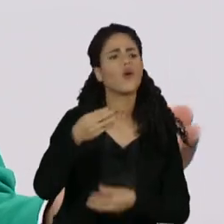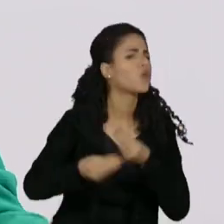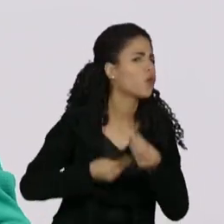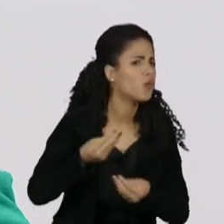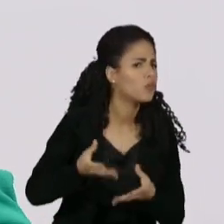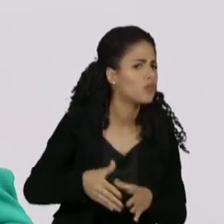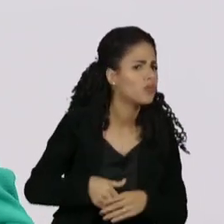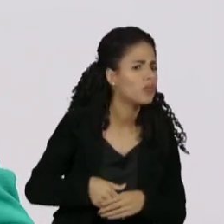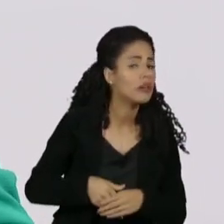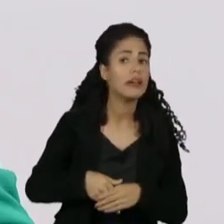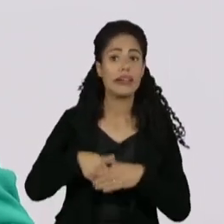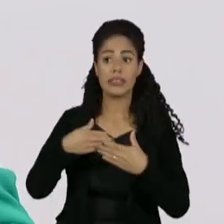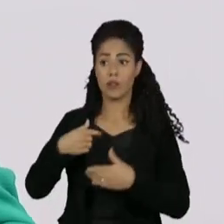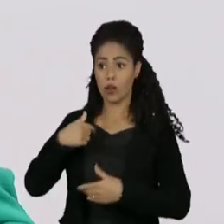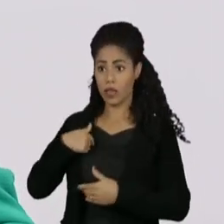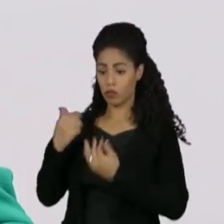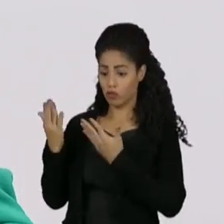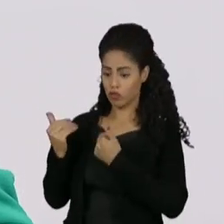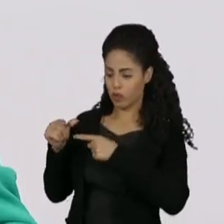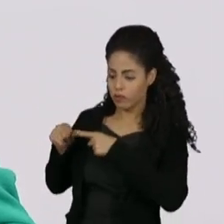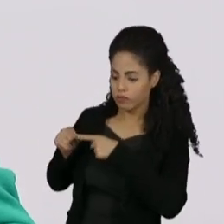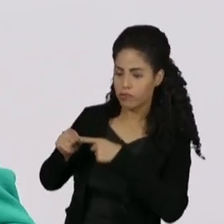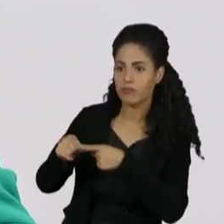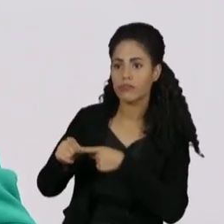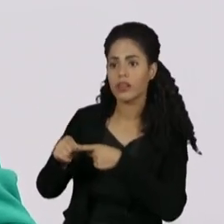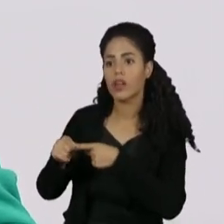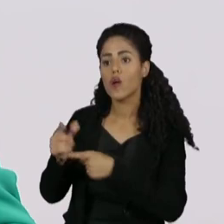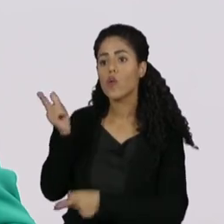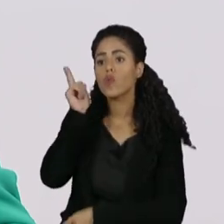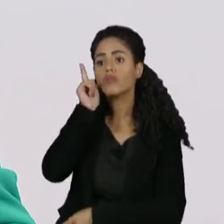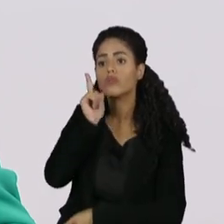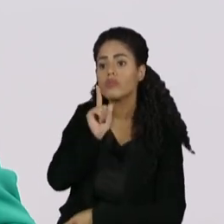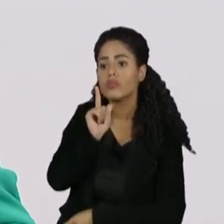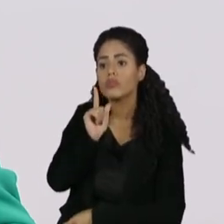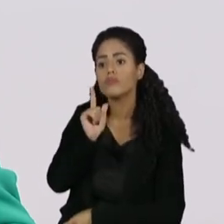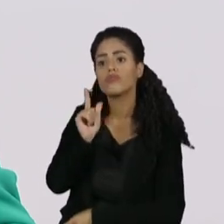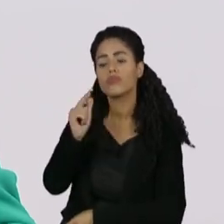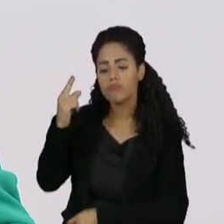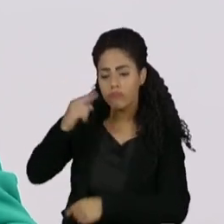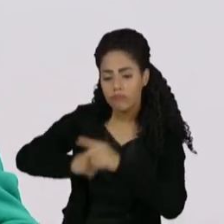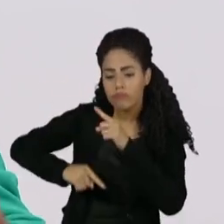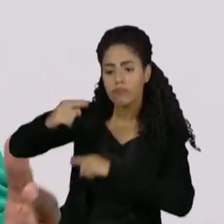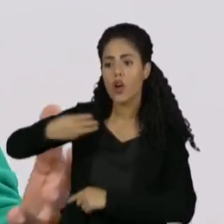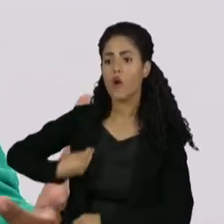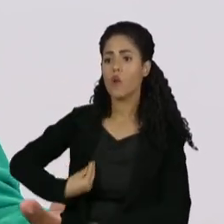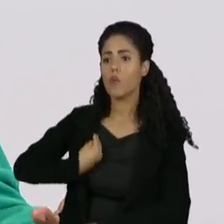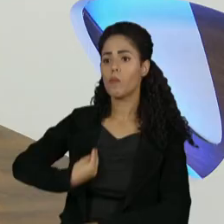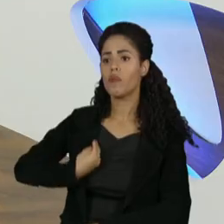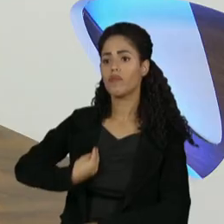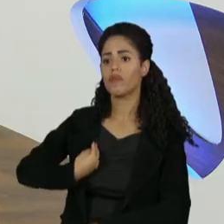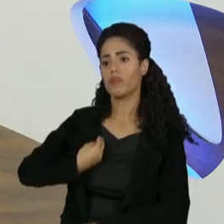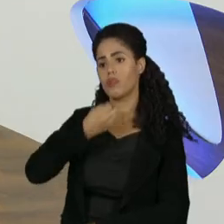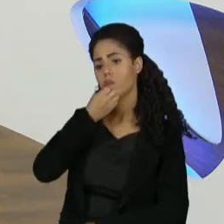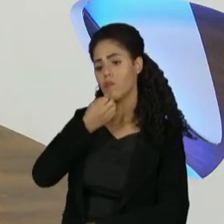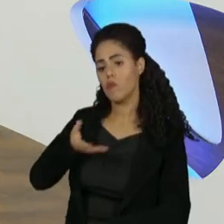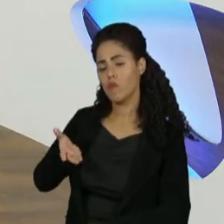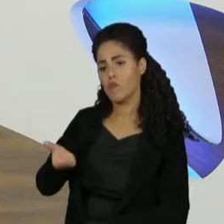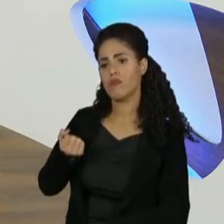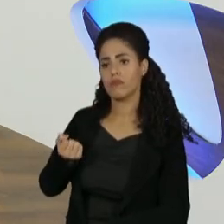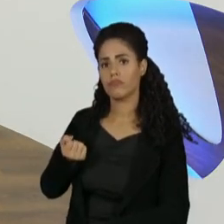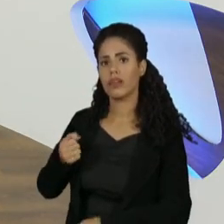tantos outros jovens de periferia, fomos salvos pela música. A gente não cresceu com uma perspectiva